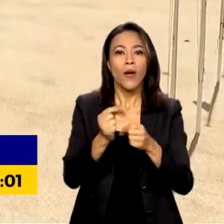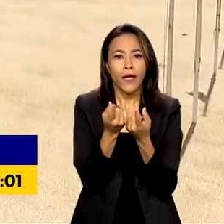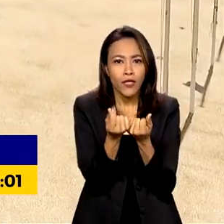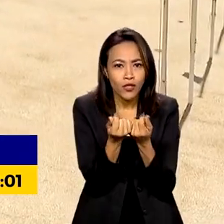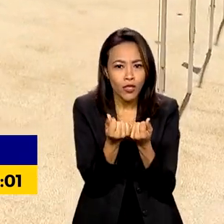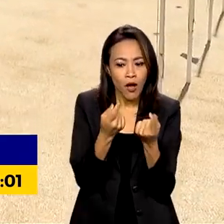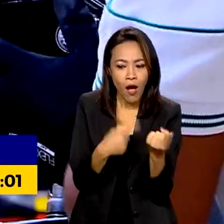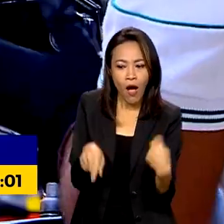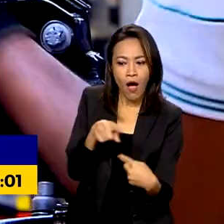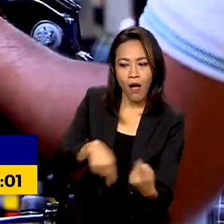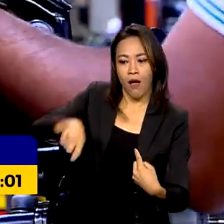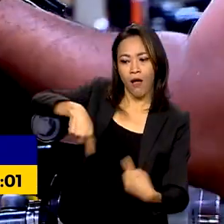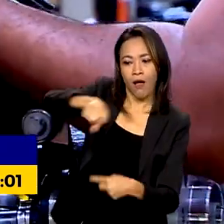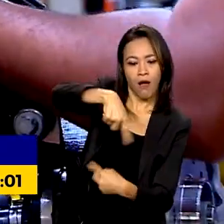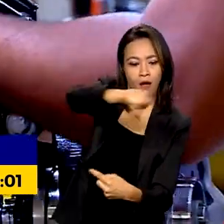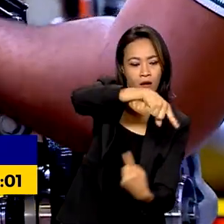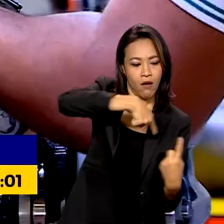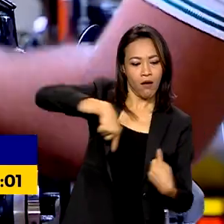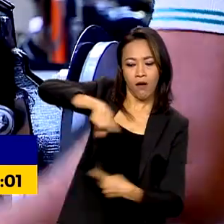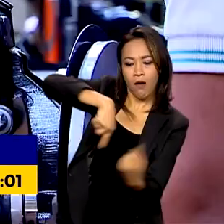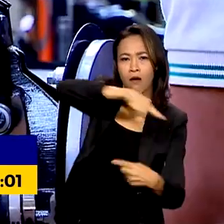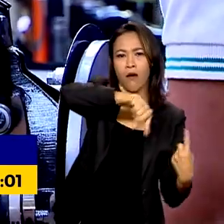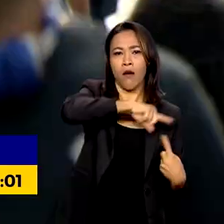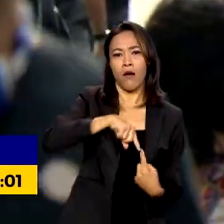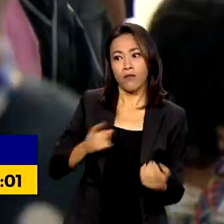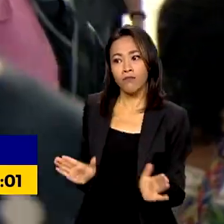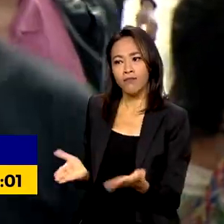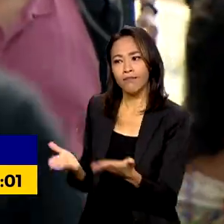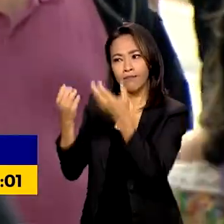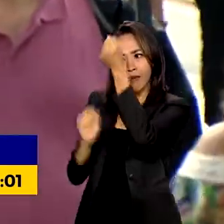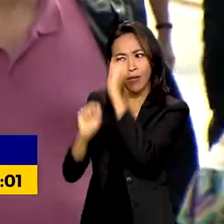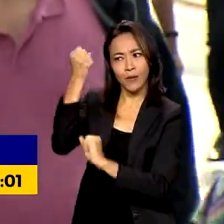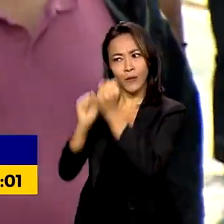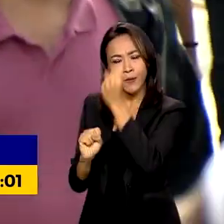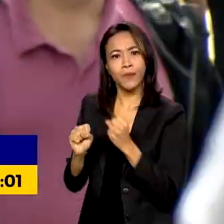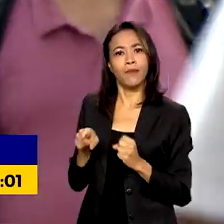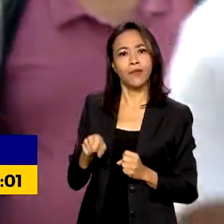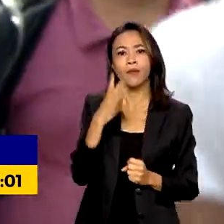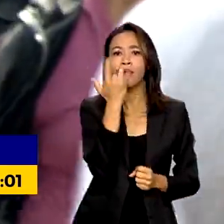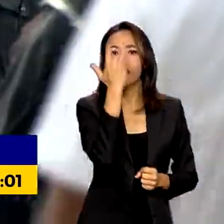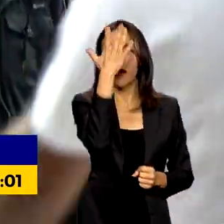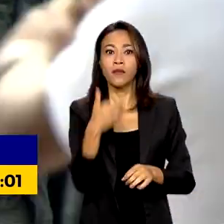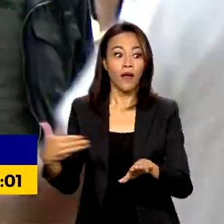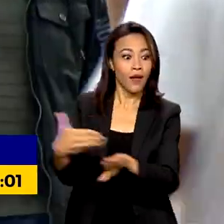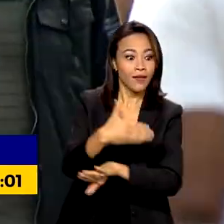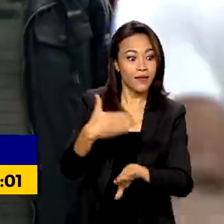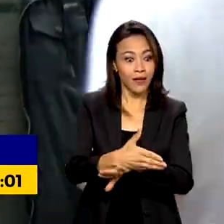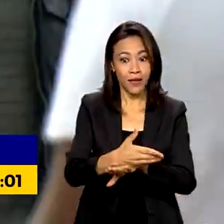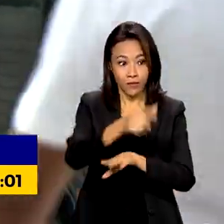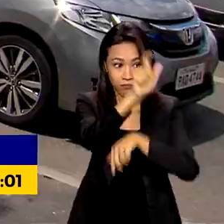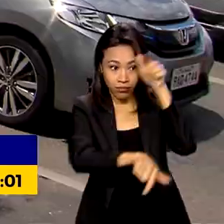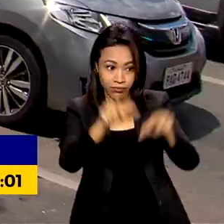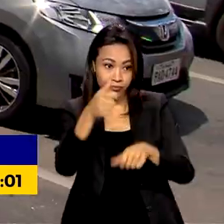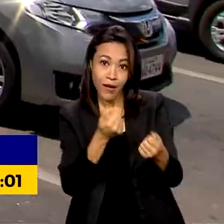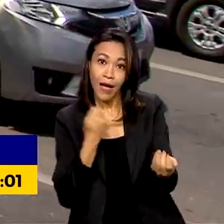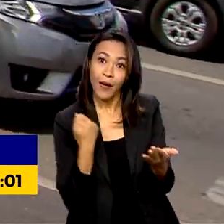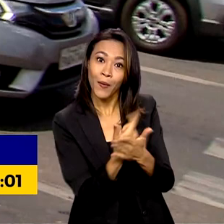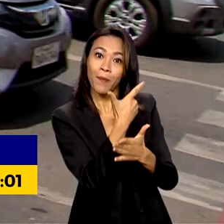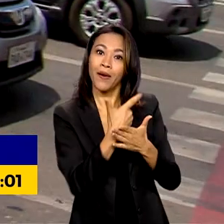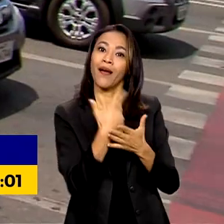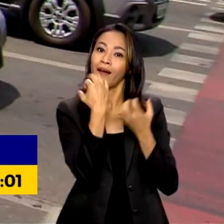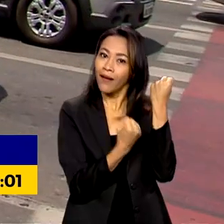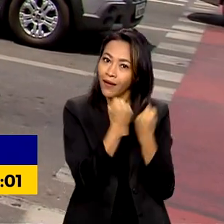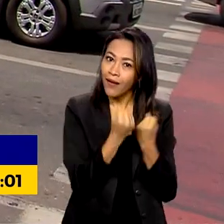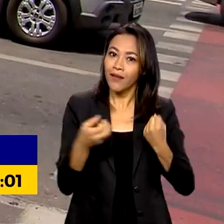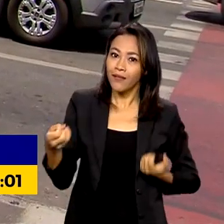economia girar, com estímulos para a indústria como meio de facilitar o acesso da população a carros